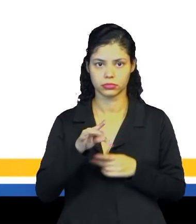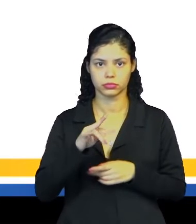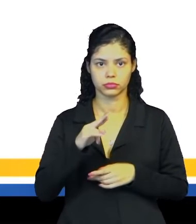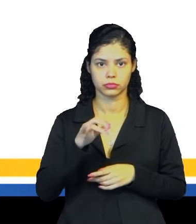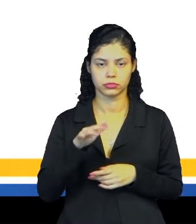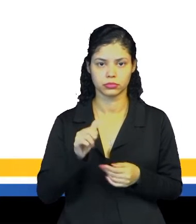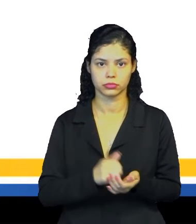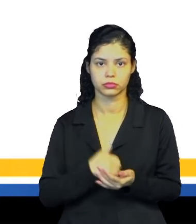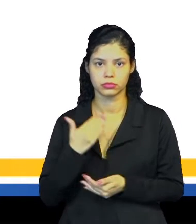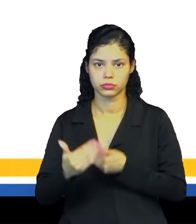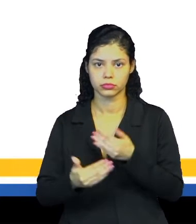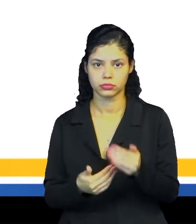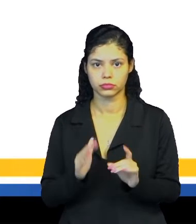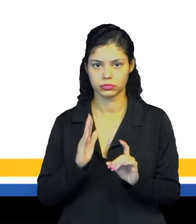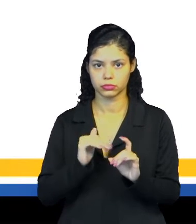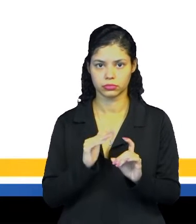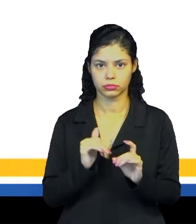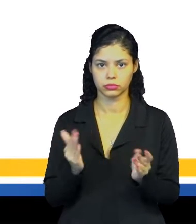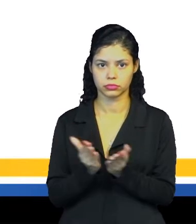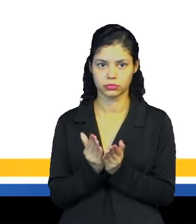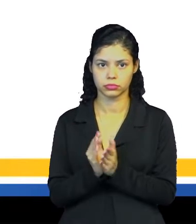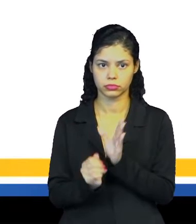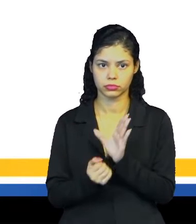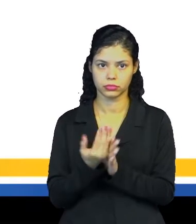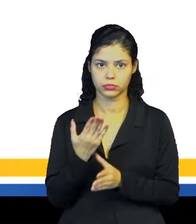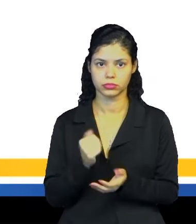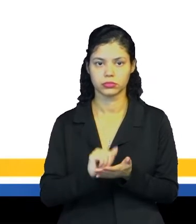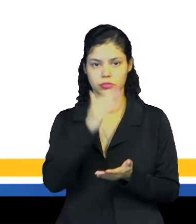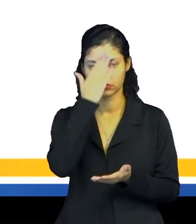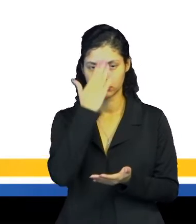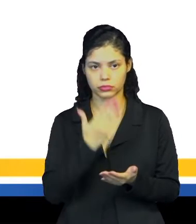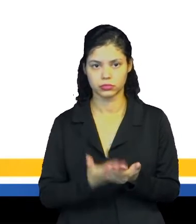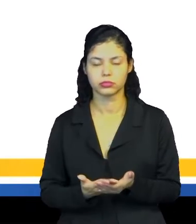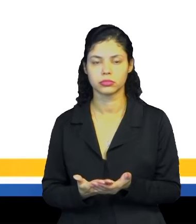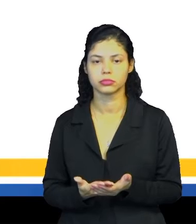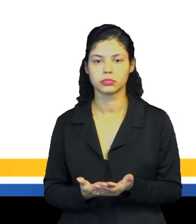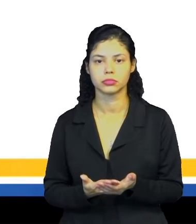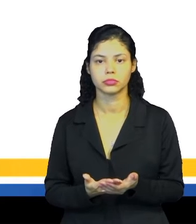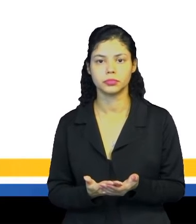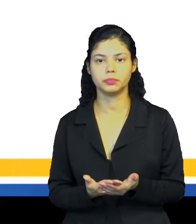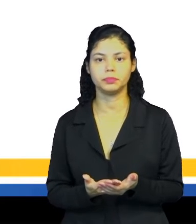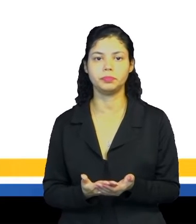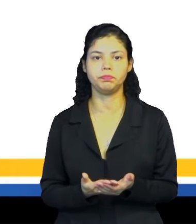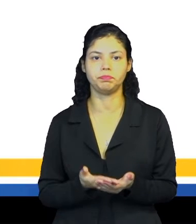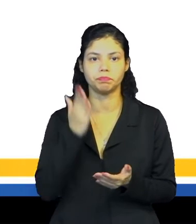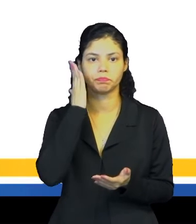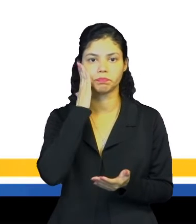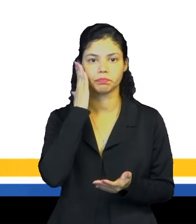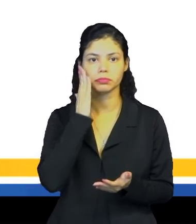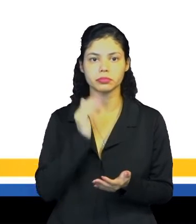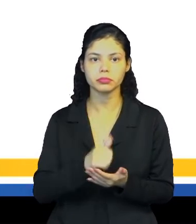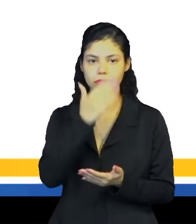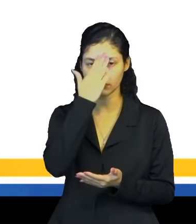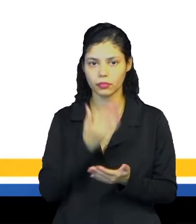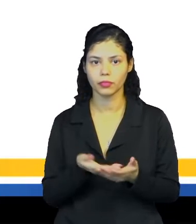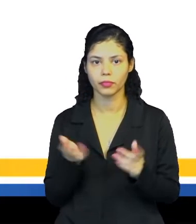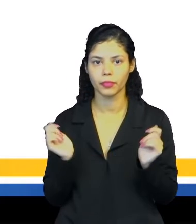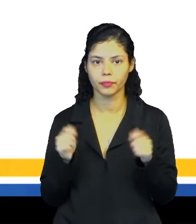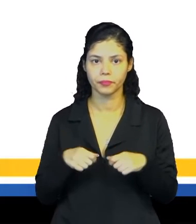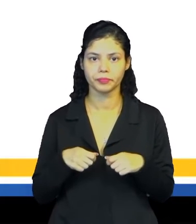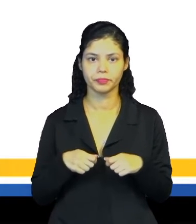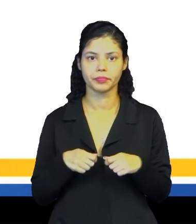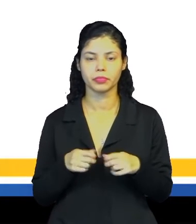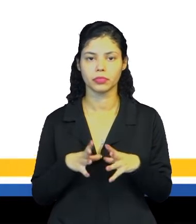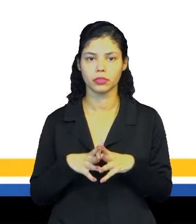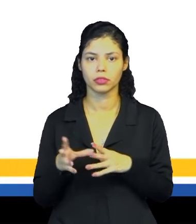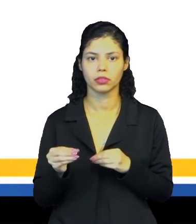Tupinambá desenvolveram mitos de criação do mundo, né? Para entender essa questão e acreditavam